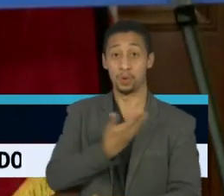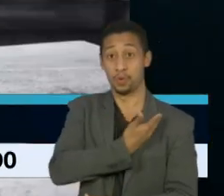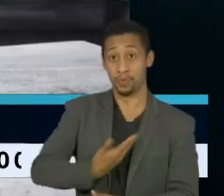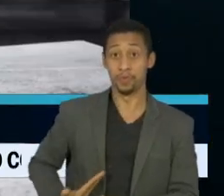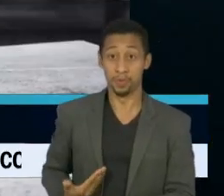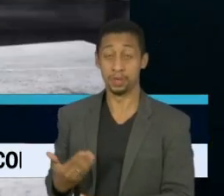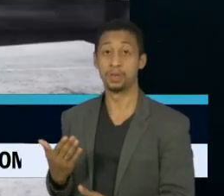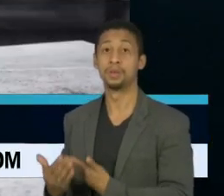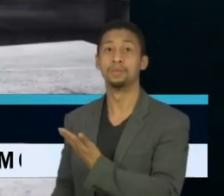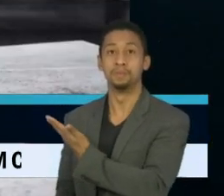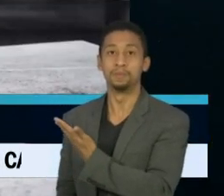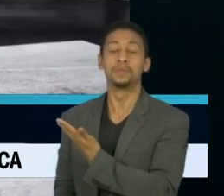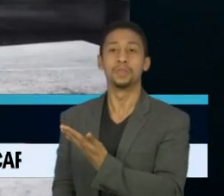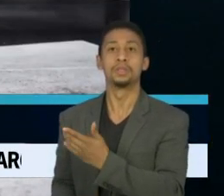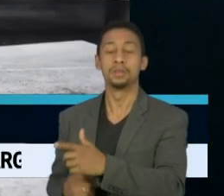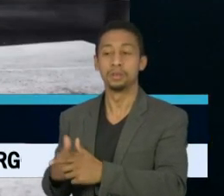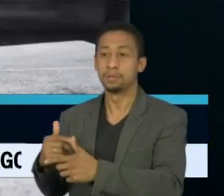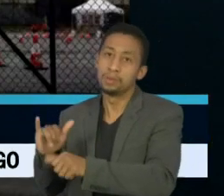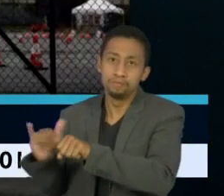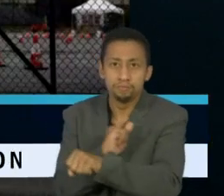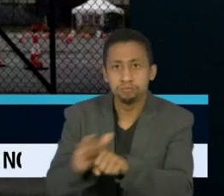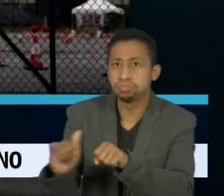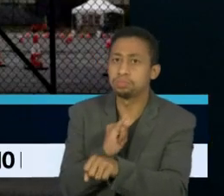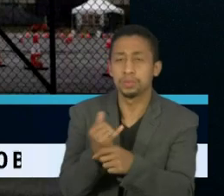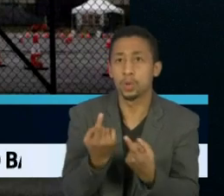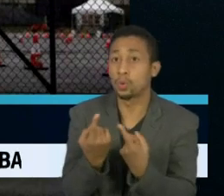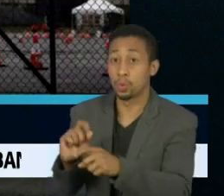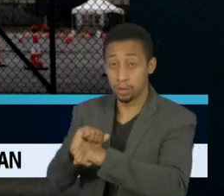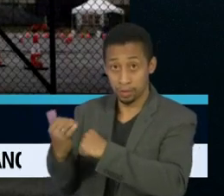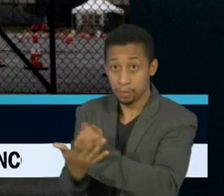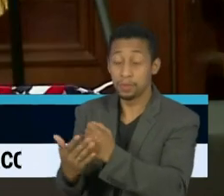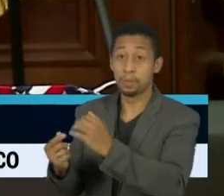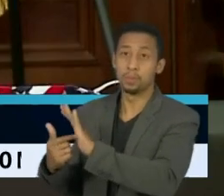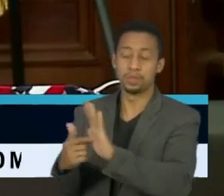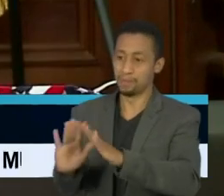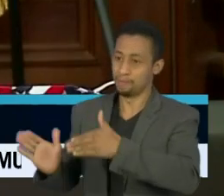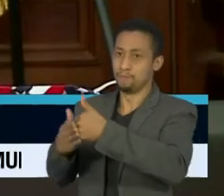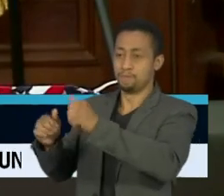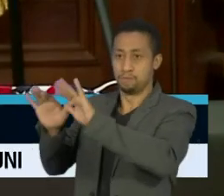que há outras formas de combater a doença, antes de decretar um novo lockdown.